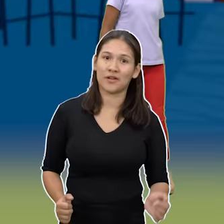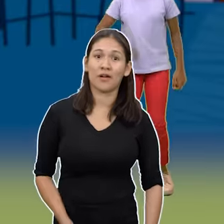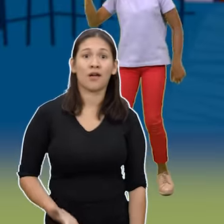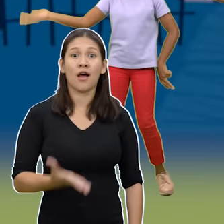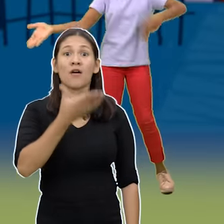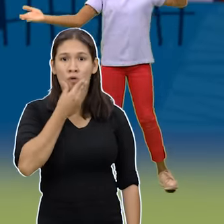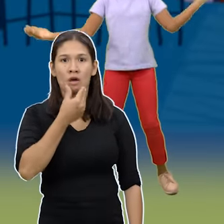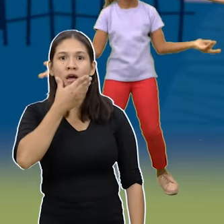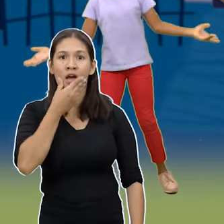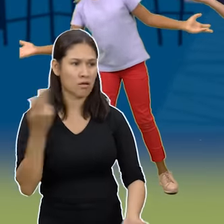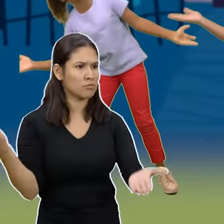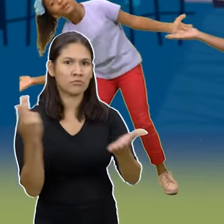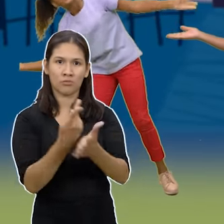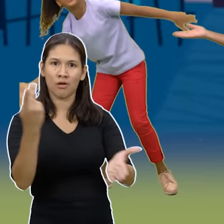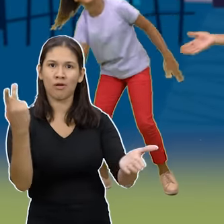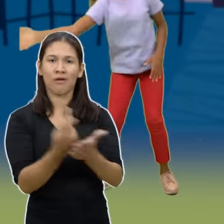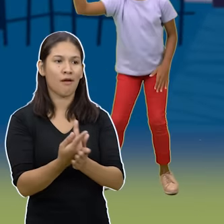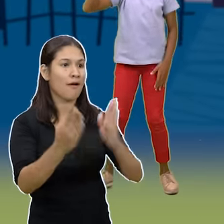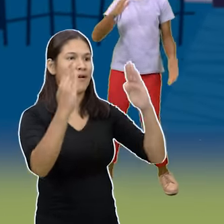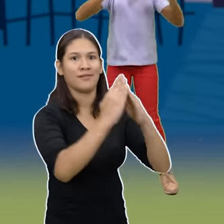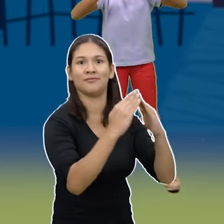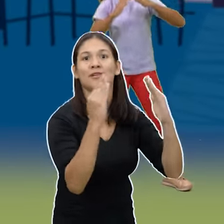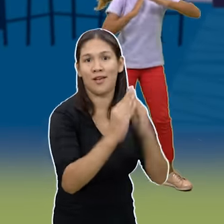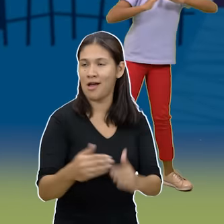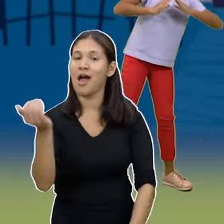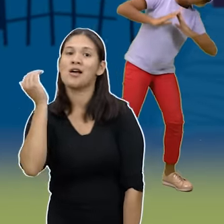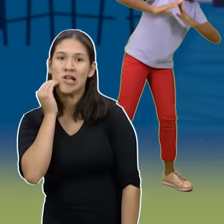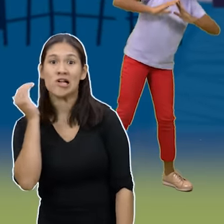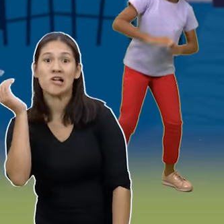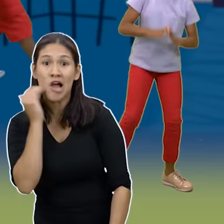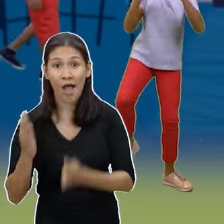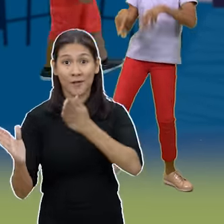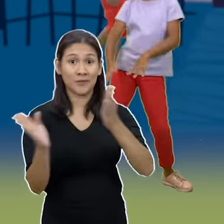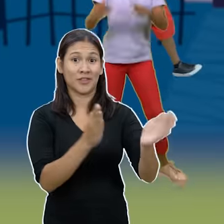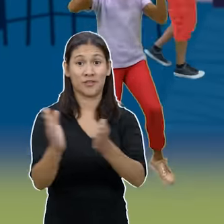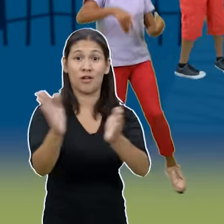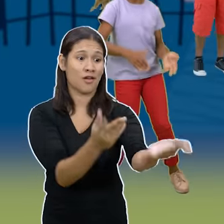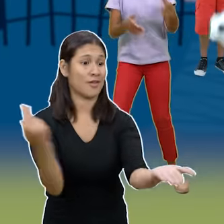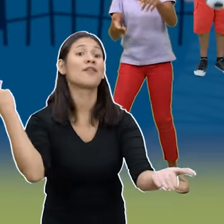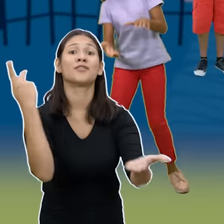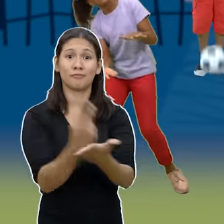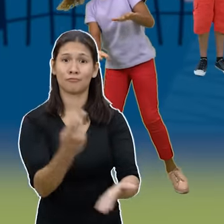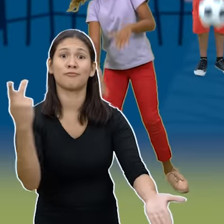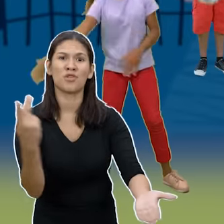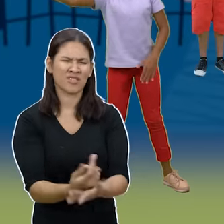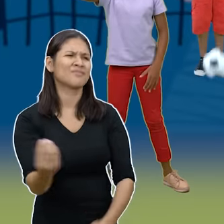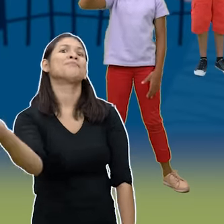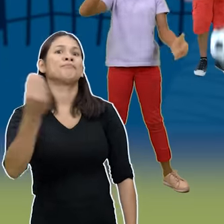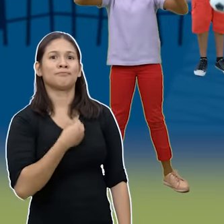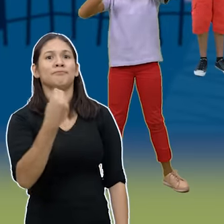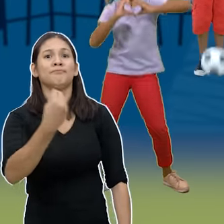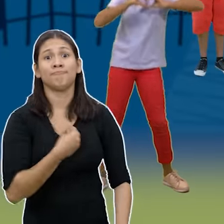Havia um homenzinho torto Morava numa casa torta Andava num caminho torto